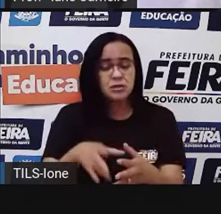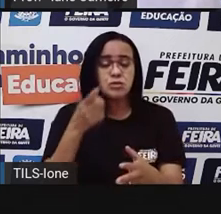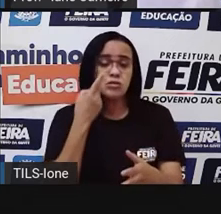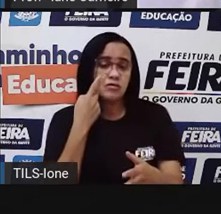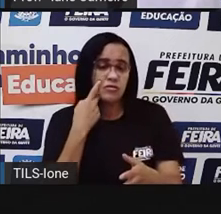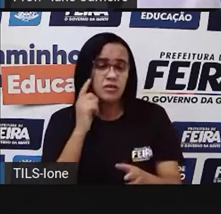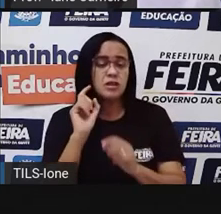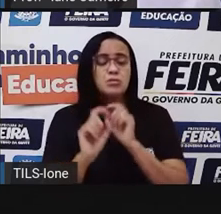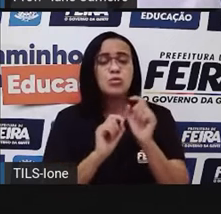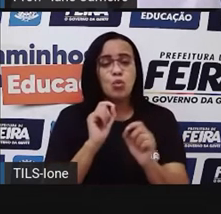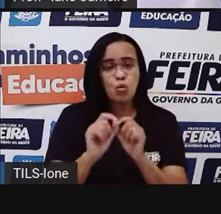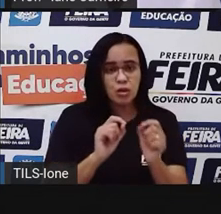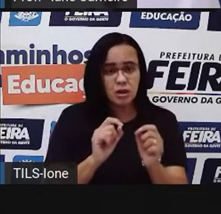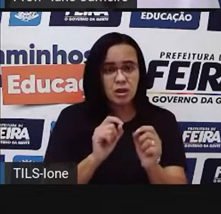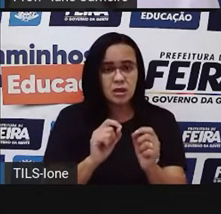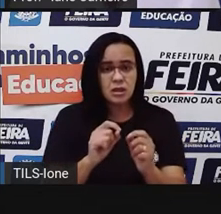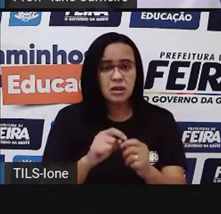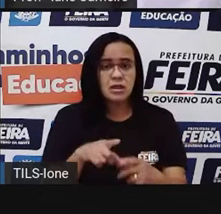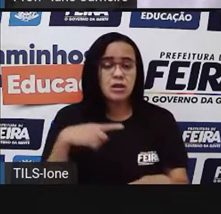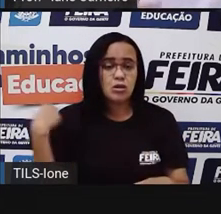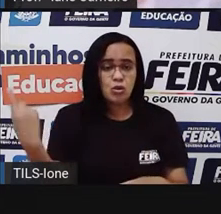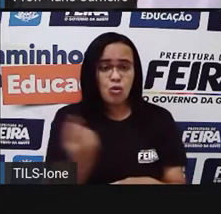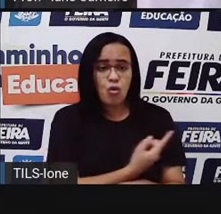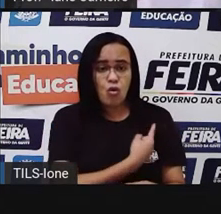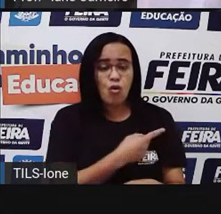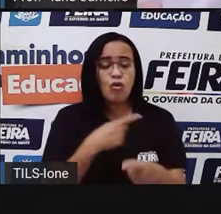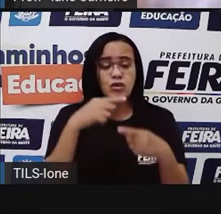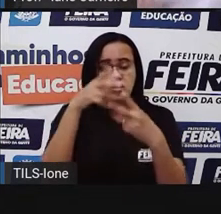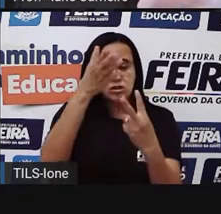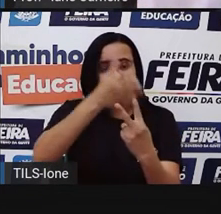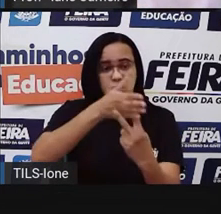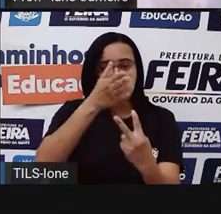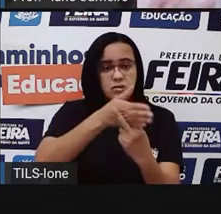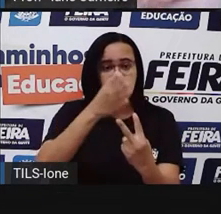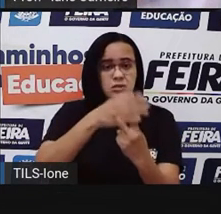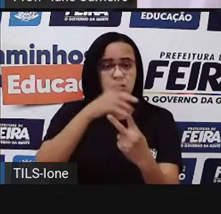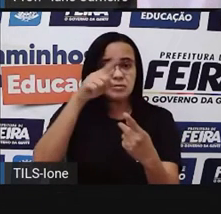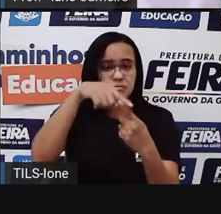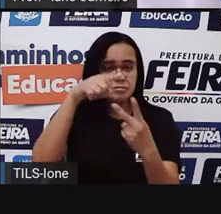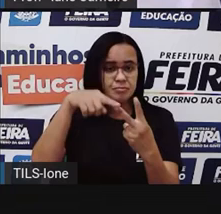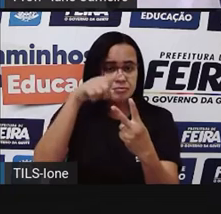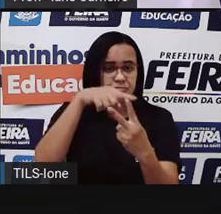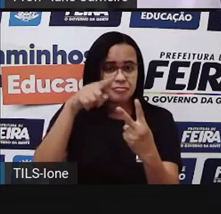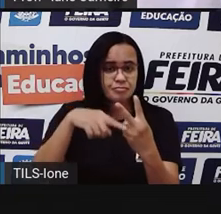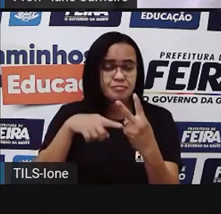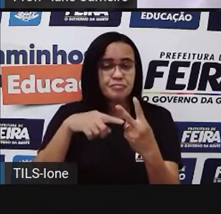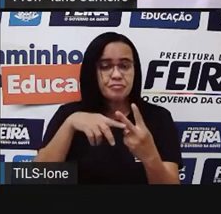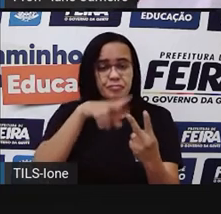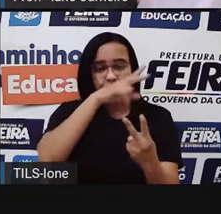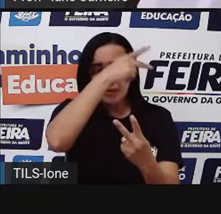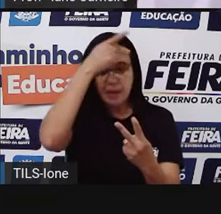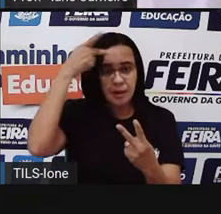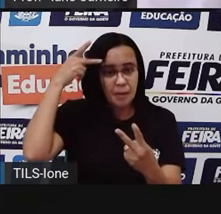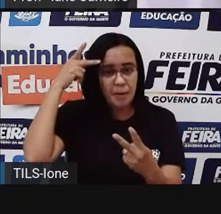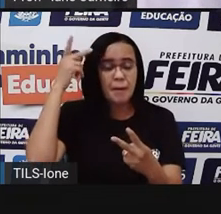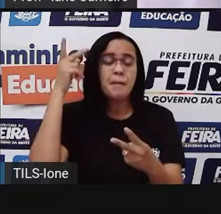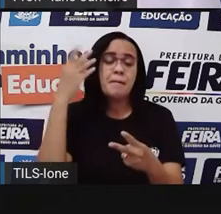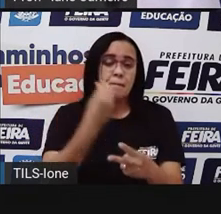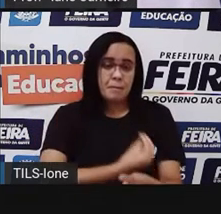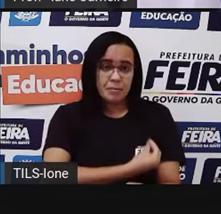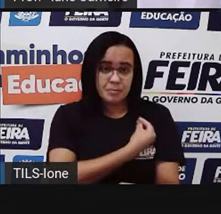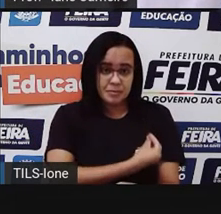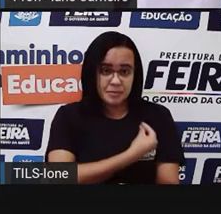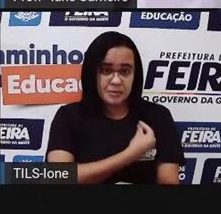nós podemos dividi-los em transportes que transportam pessoas e transportes que só